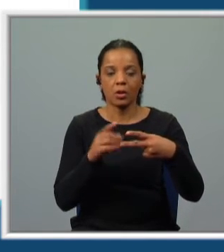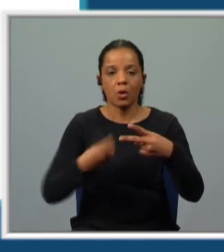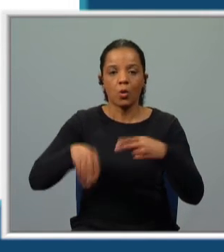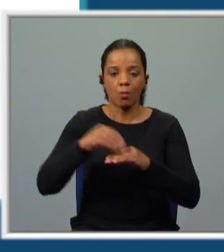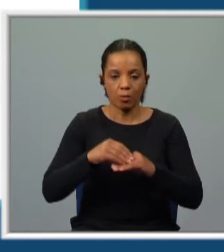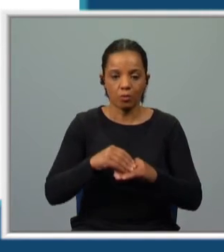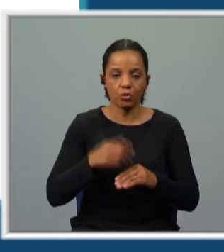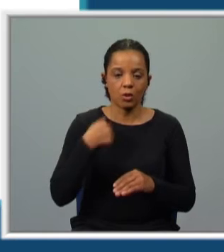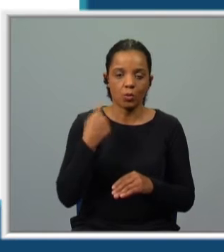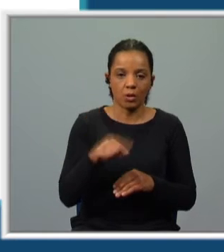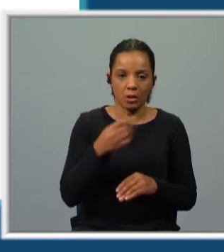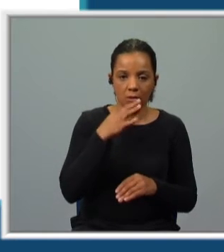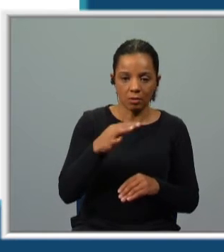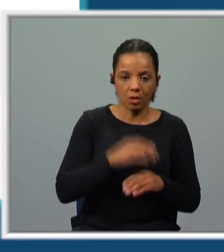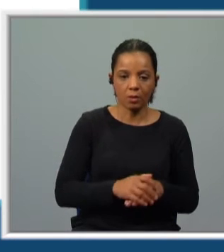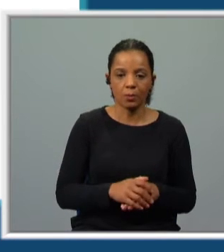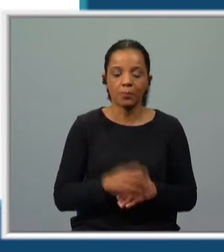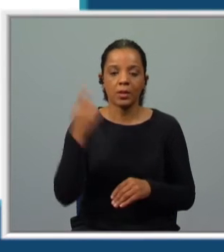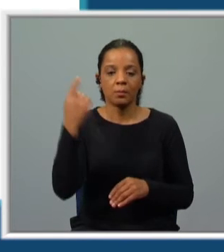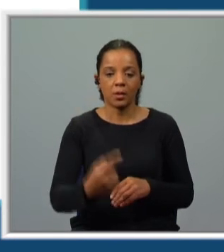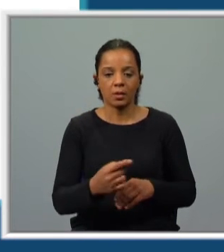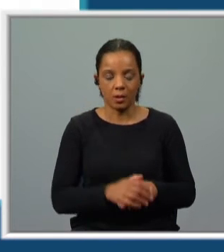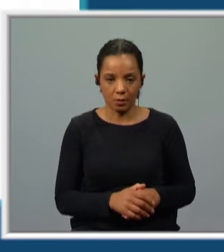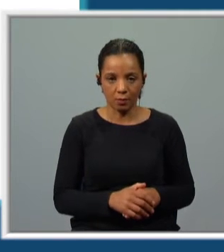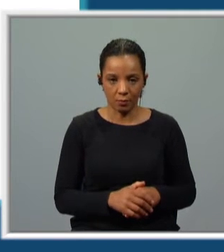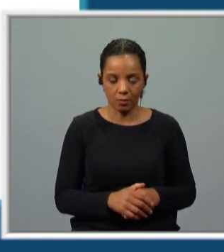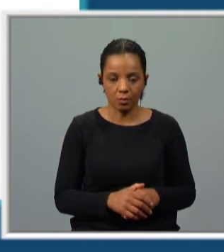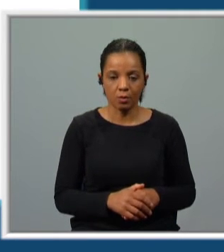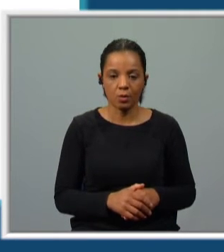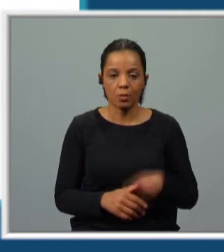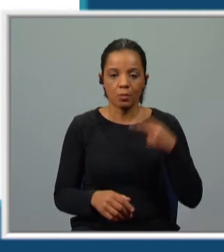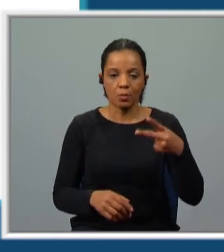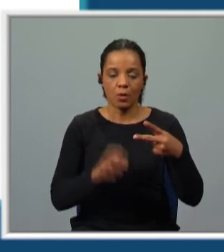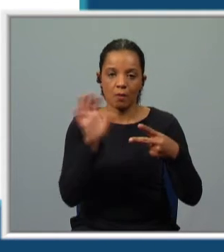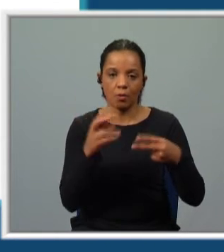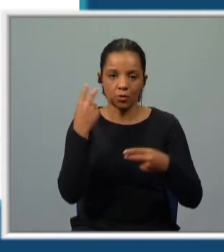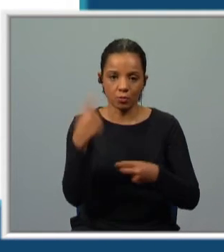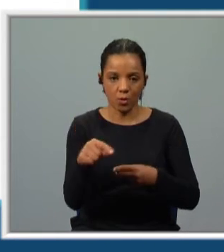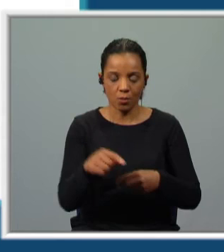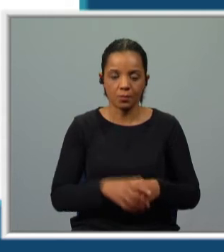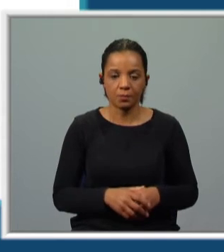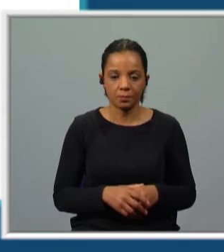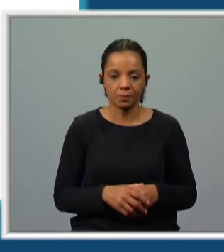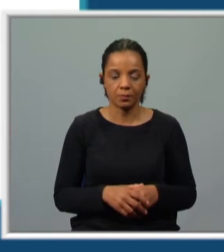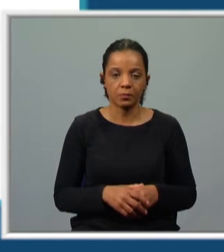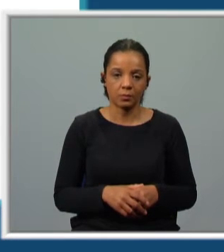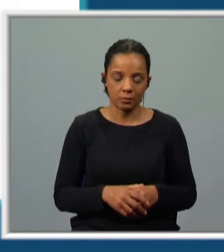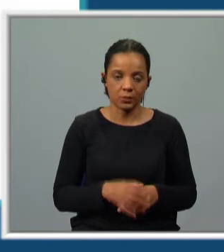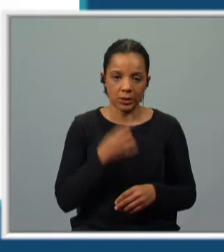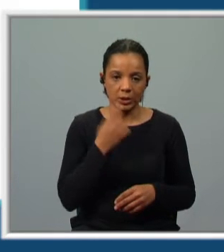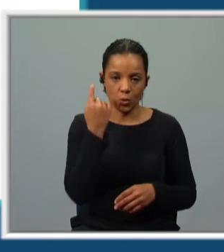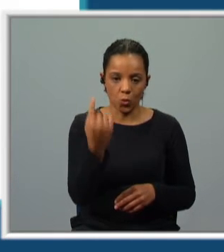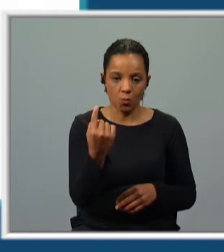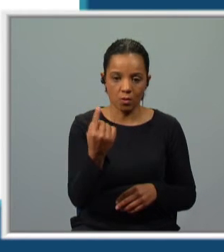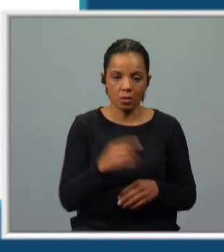composto eu teria cantado. E o imperativo tem apenas duas formas, duas pessoas, ou por outra, uma